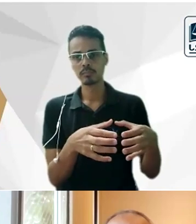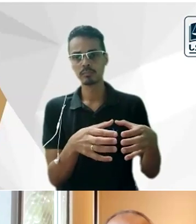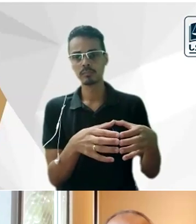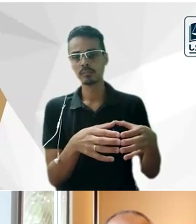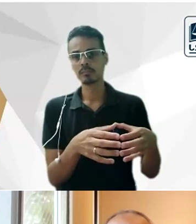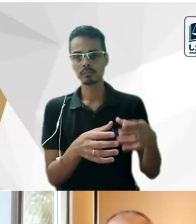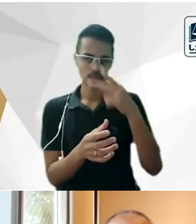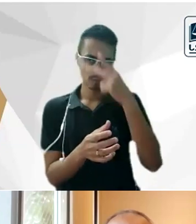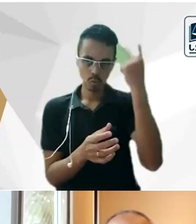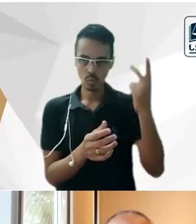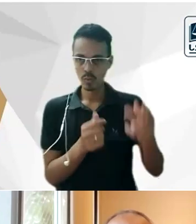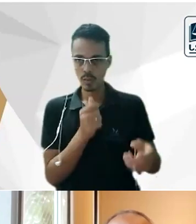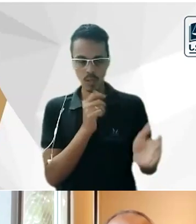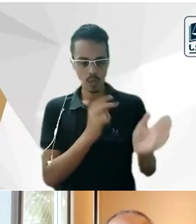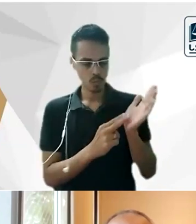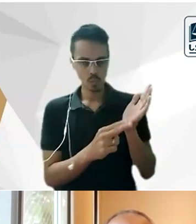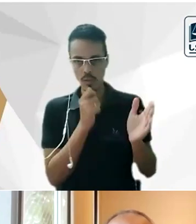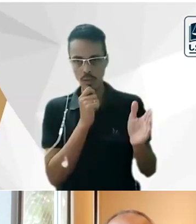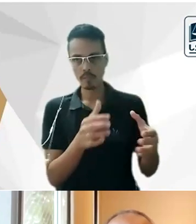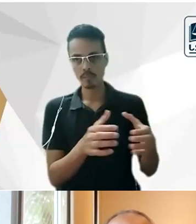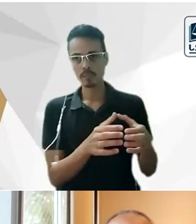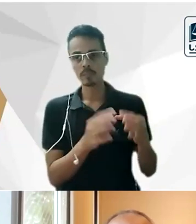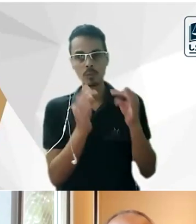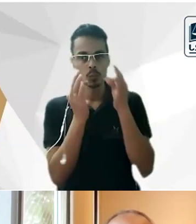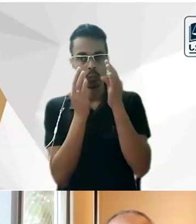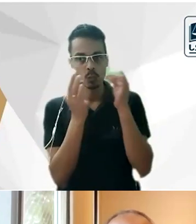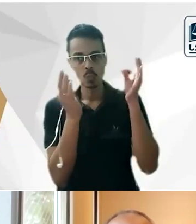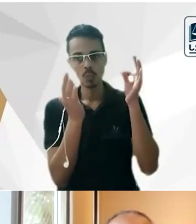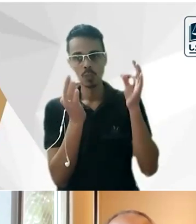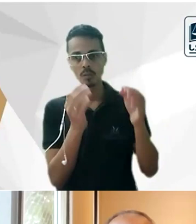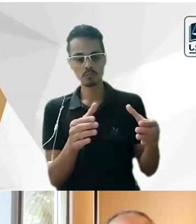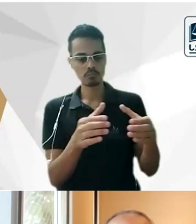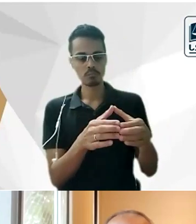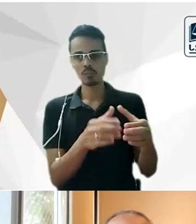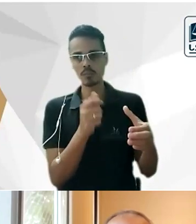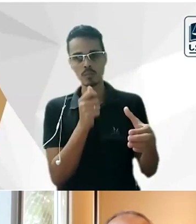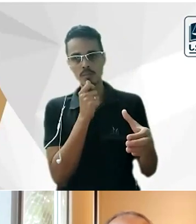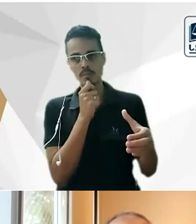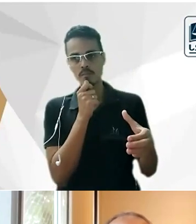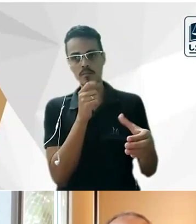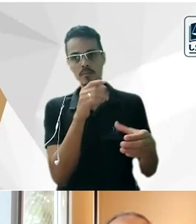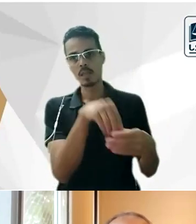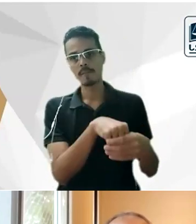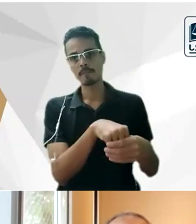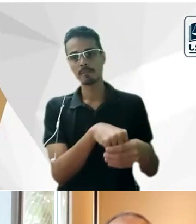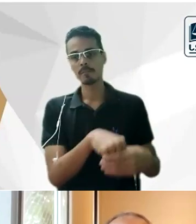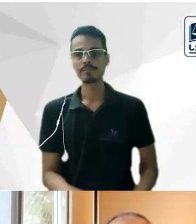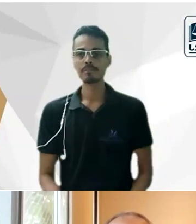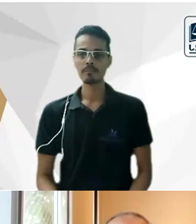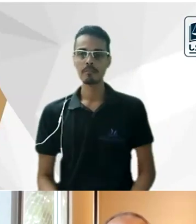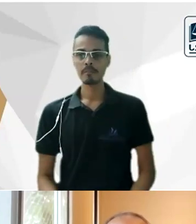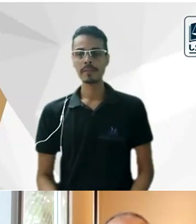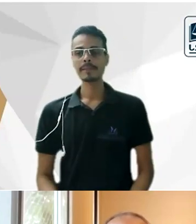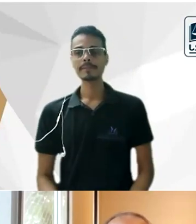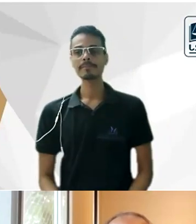cânone e o Tobias Barreto não está no cânone né então embora tenha sido fundamental